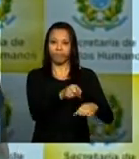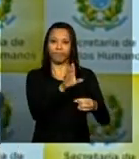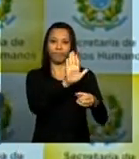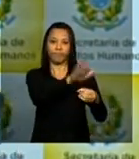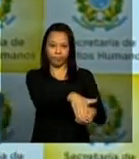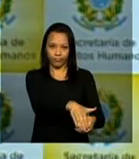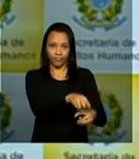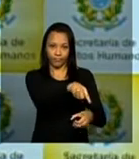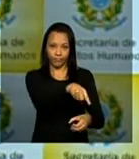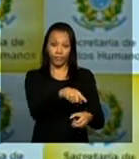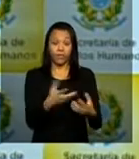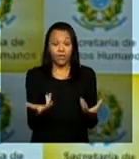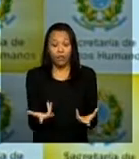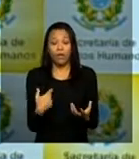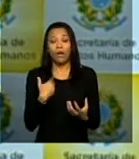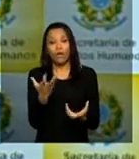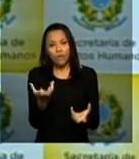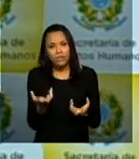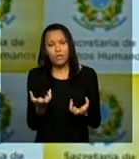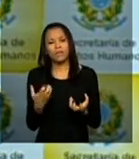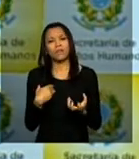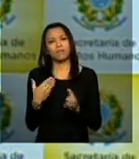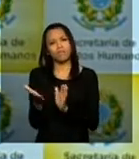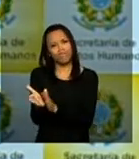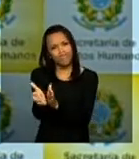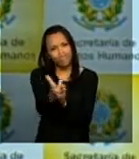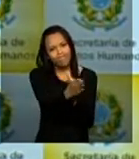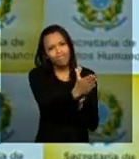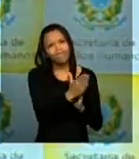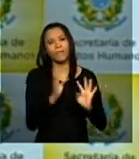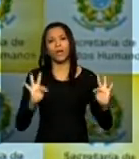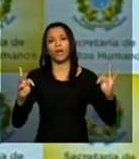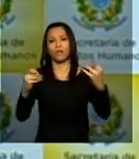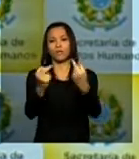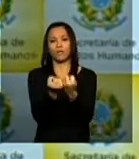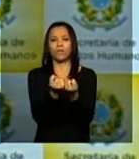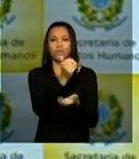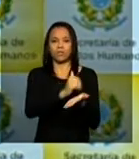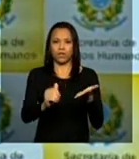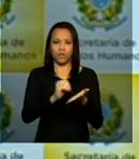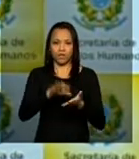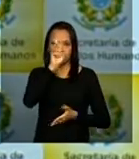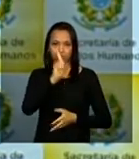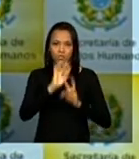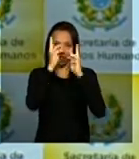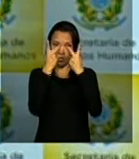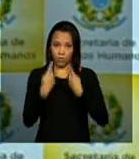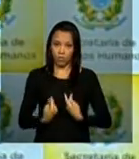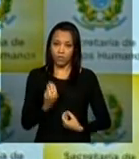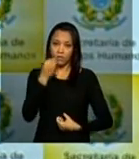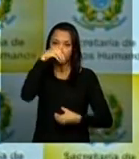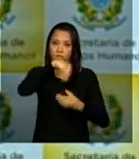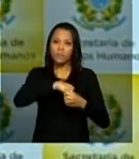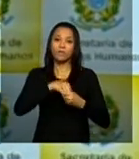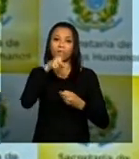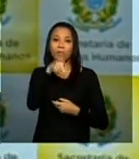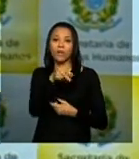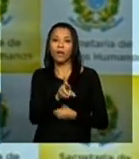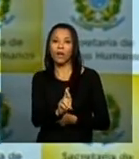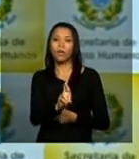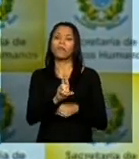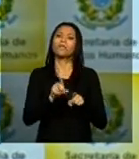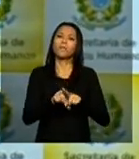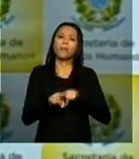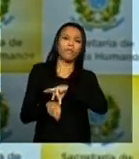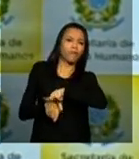eu gostaria então de parabenizar a todos da Secretaria de Direitos Humanos da Presidência da República e os